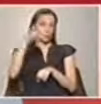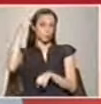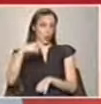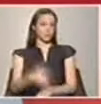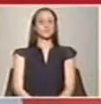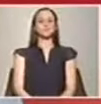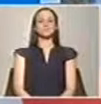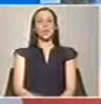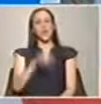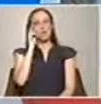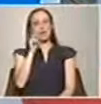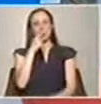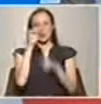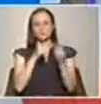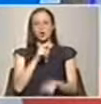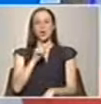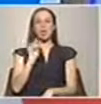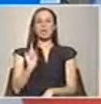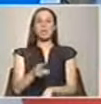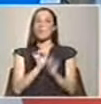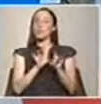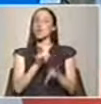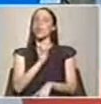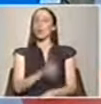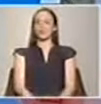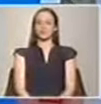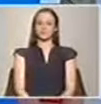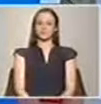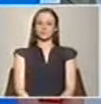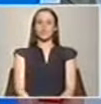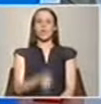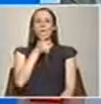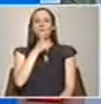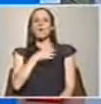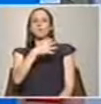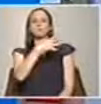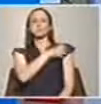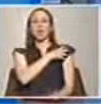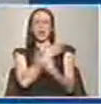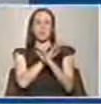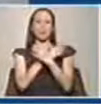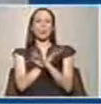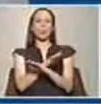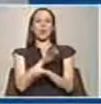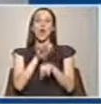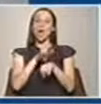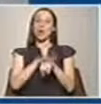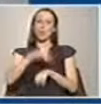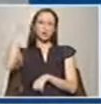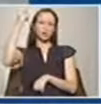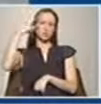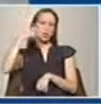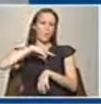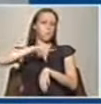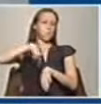Vamos então ver o que é que as pessoas não devem fazer. Exato. As queimaduras, portanto, são provocadas pela exposição por longos períodos ao